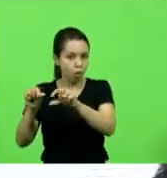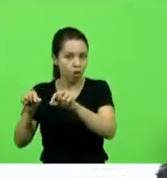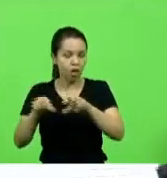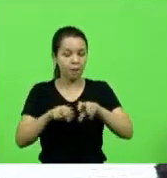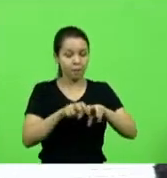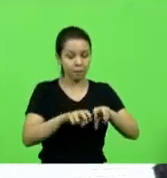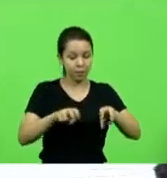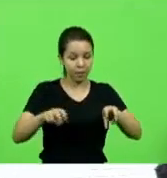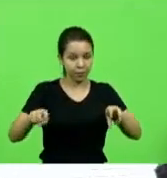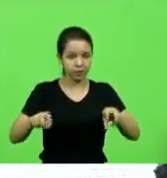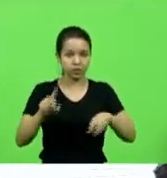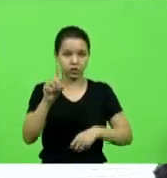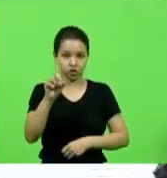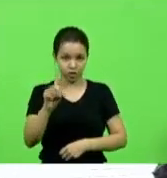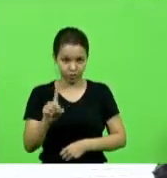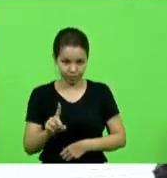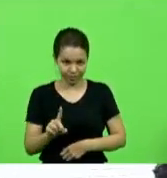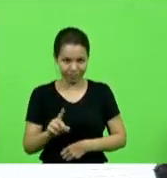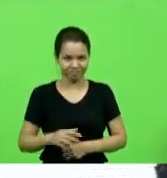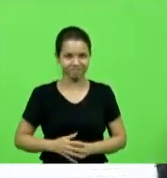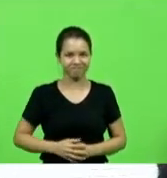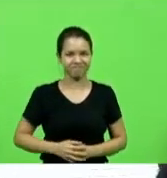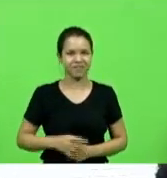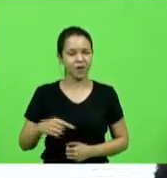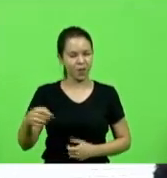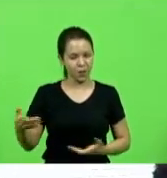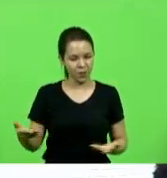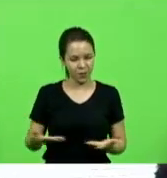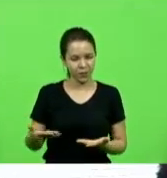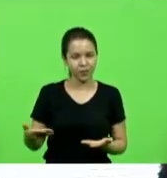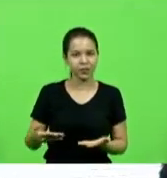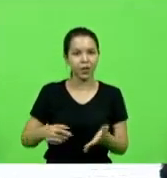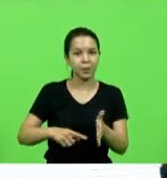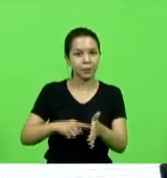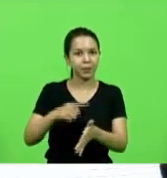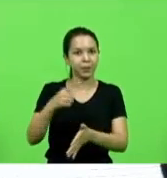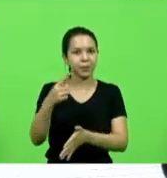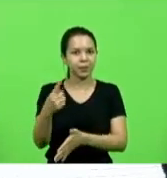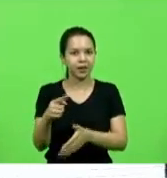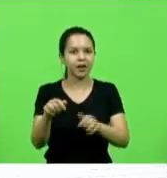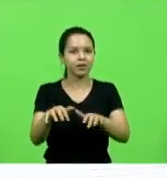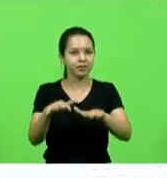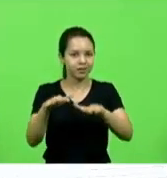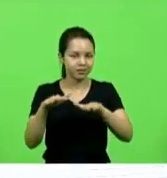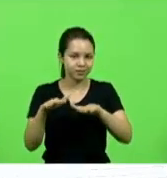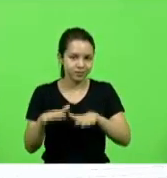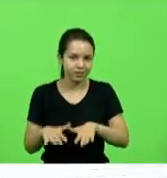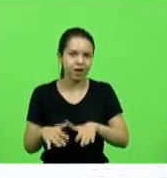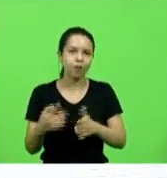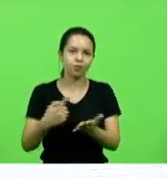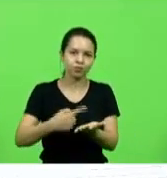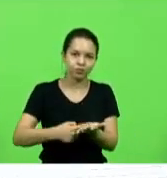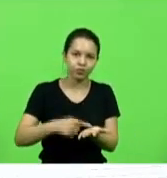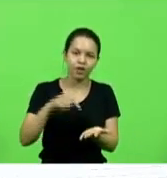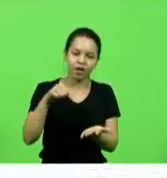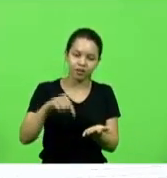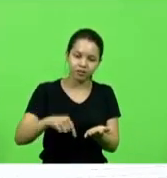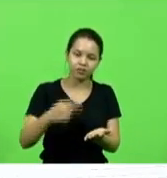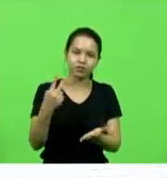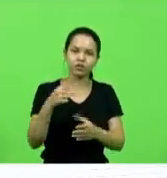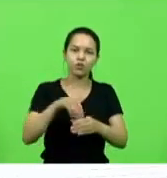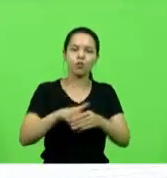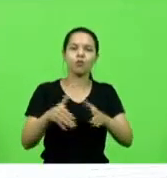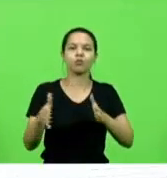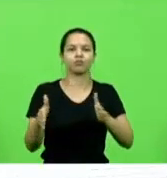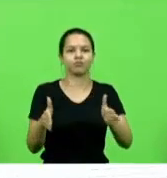antes de ontem na verdade hoje estamos na primeira sessão ordinária aqui nesta casa do segundo biene então a